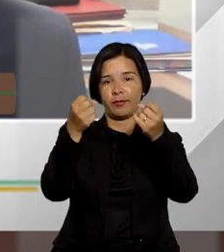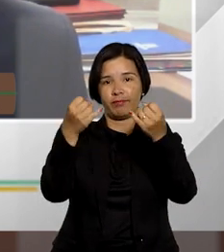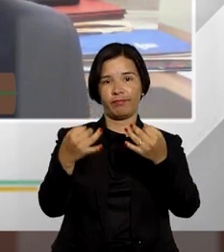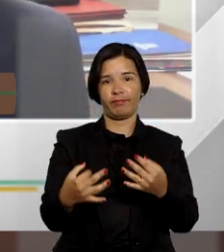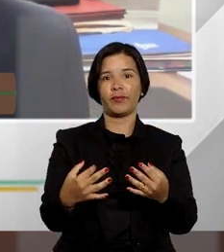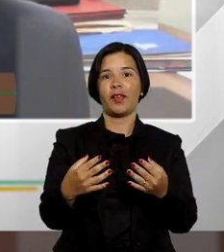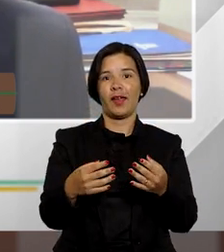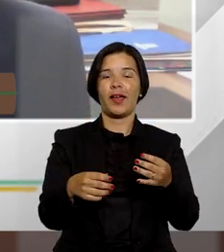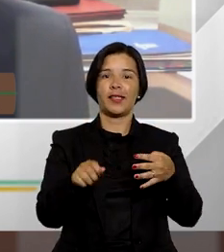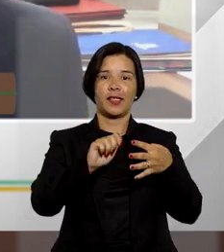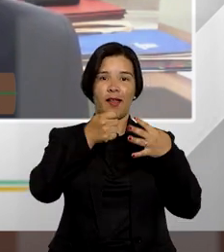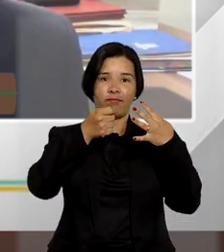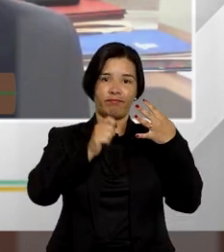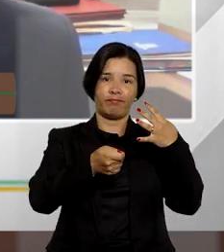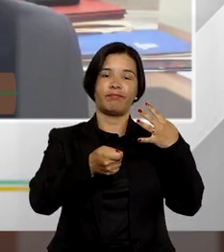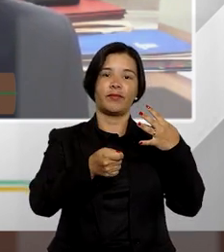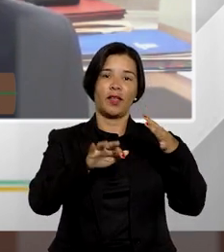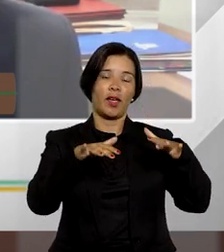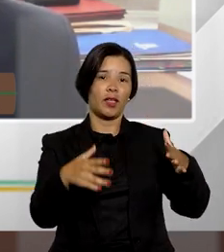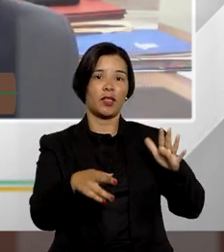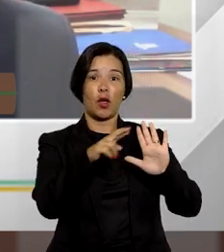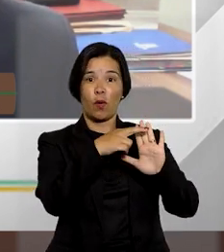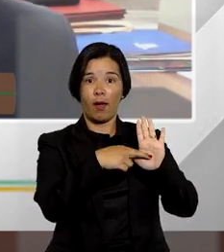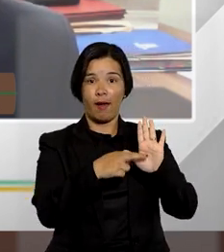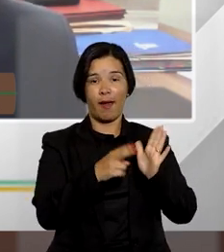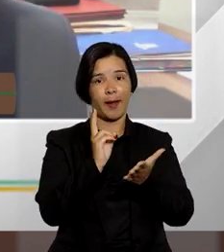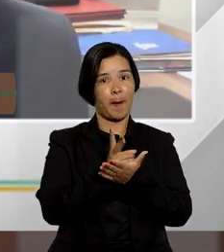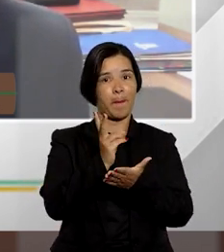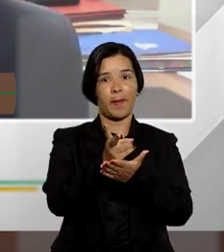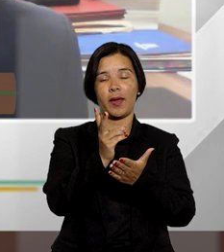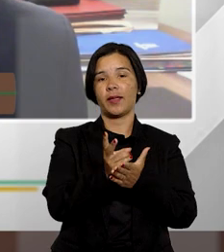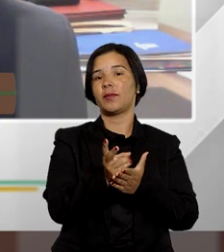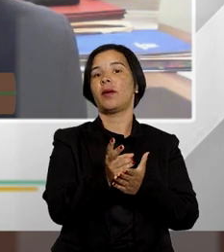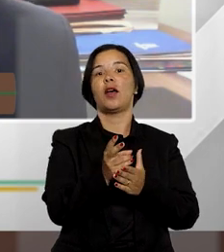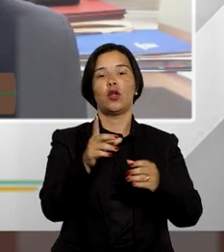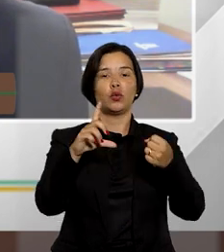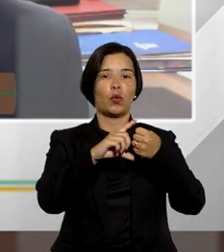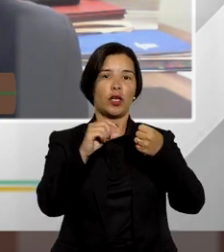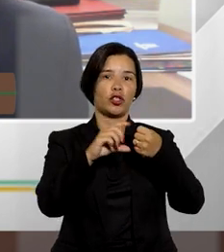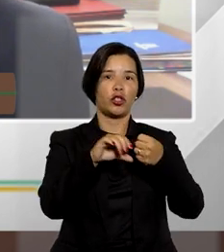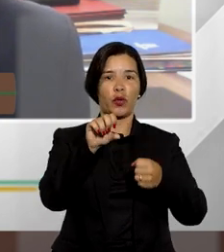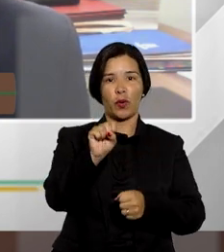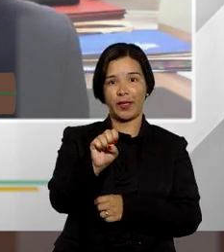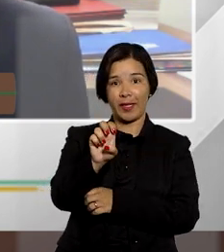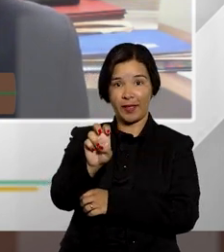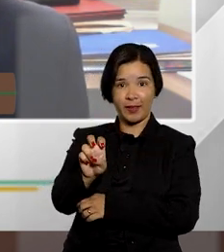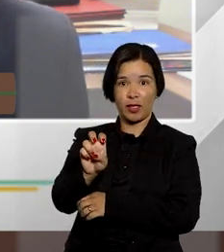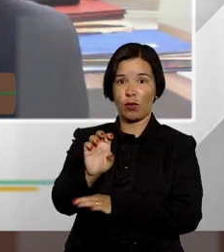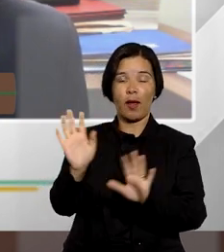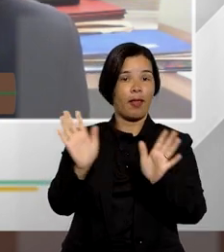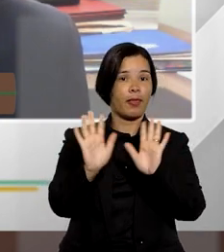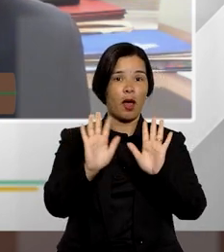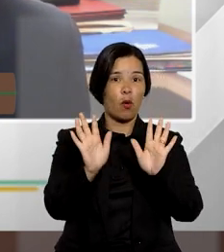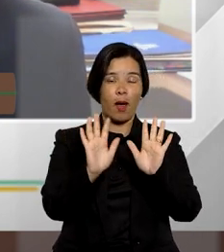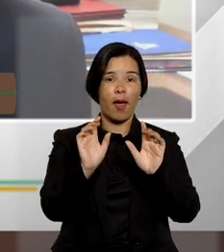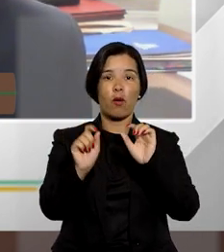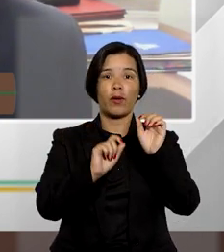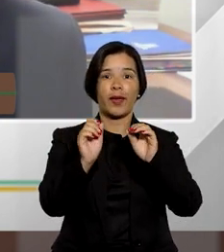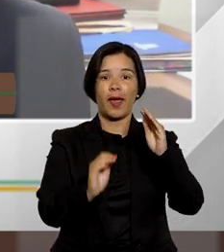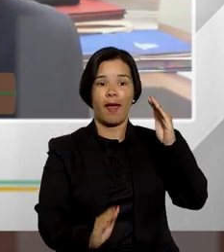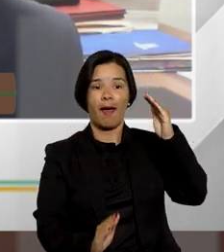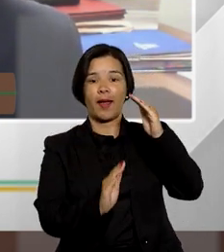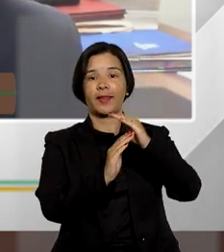essa decisão então segue a regra segue a mesma regra do discurso no artigo 85 mas é preciso atentar que não é porque está